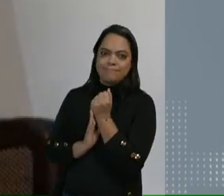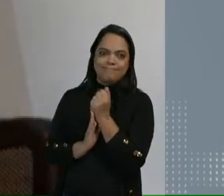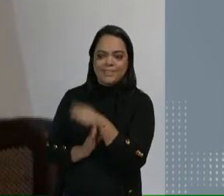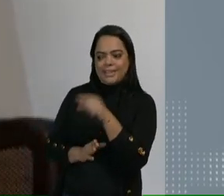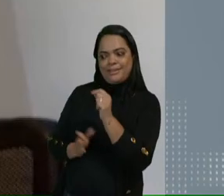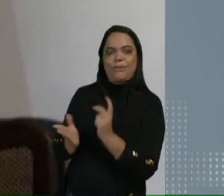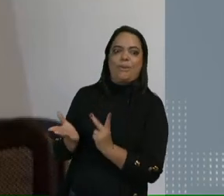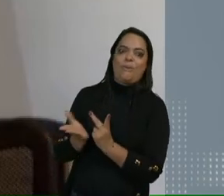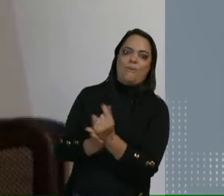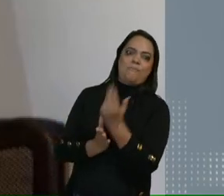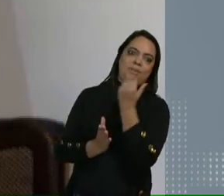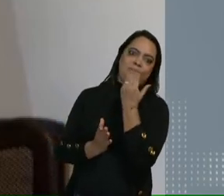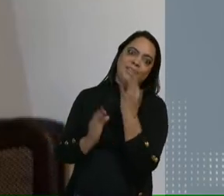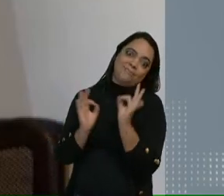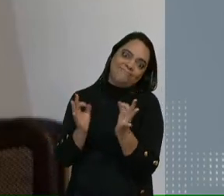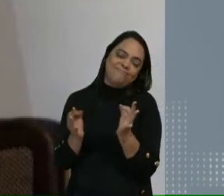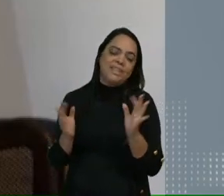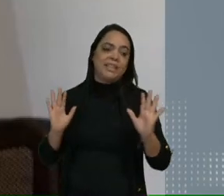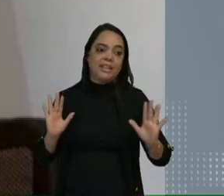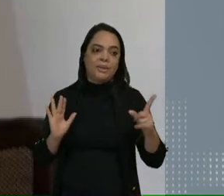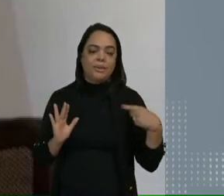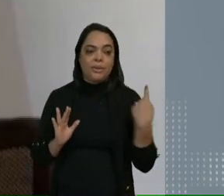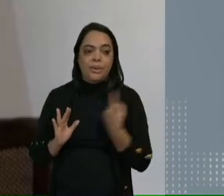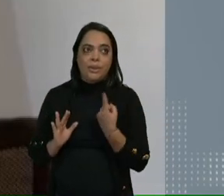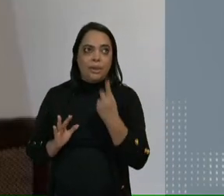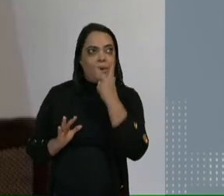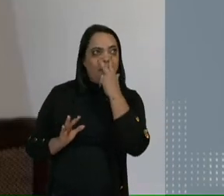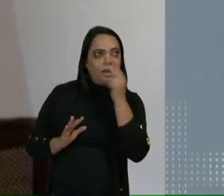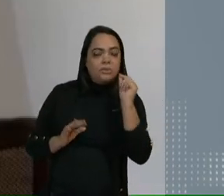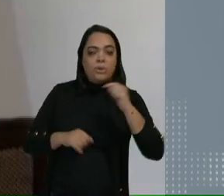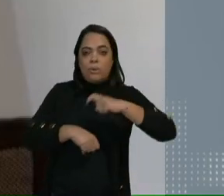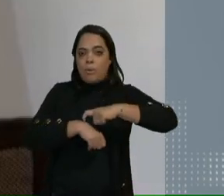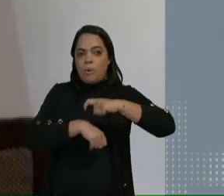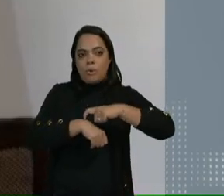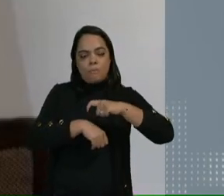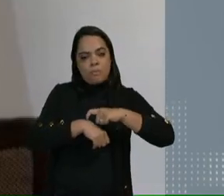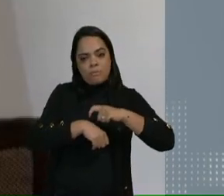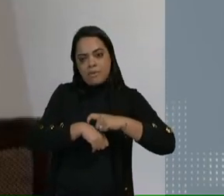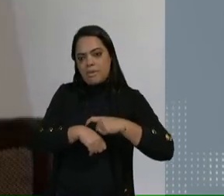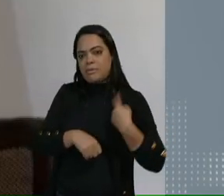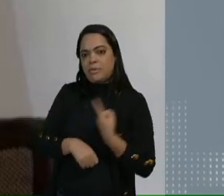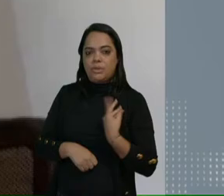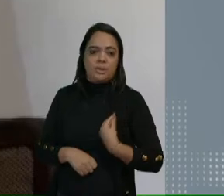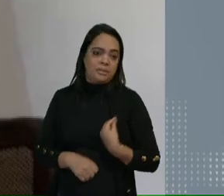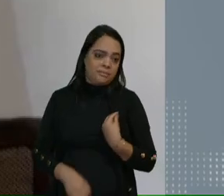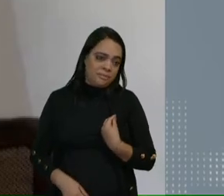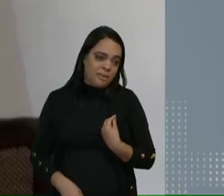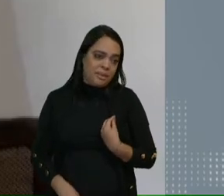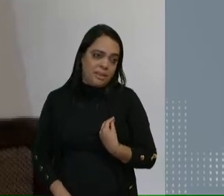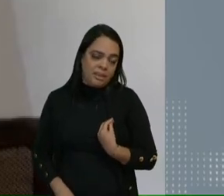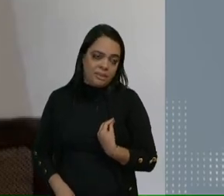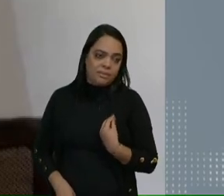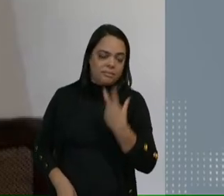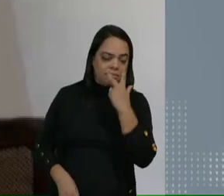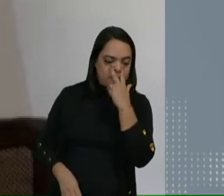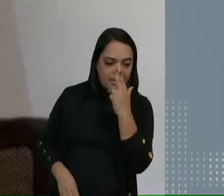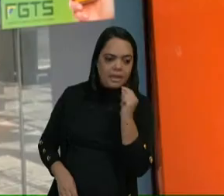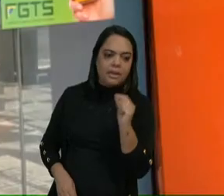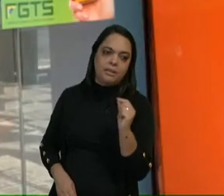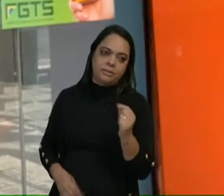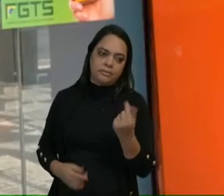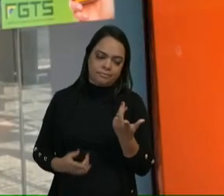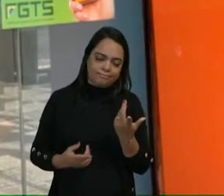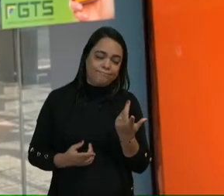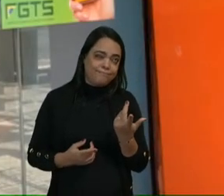colocar comida dentro de casa. Então, acho que esse é um momento que a gente está vivendo e os indicadores mostram isso.